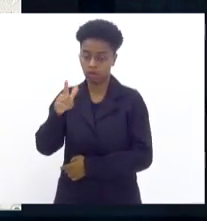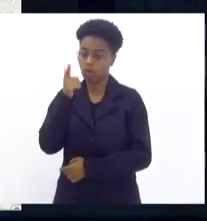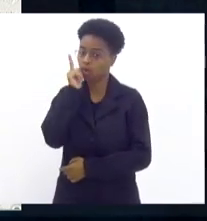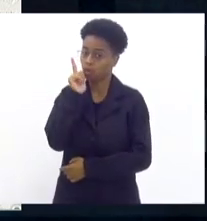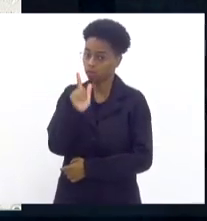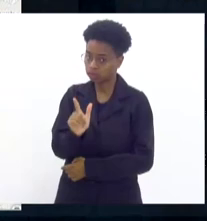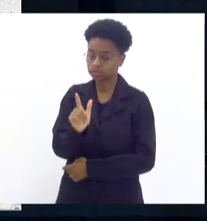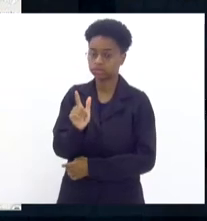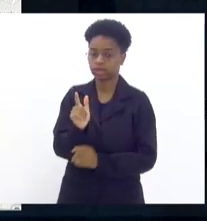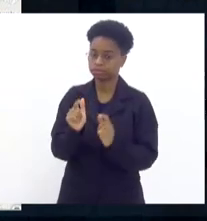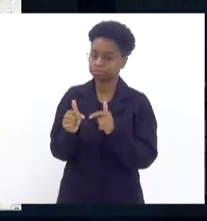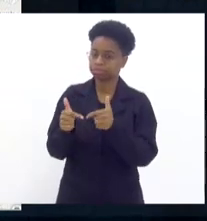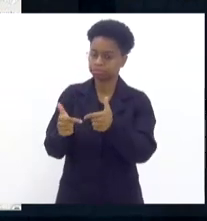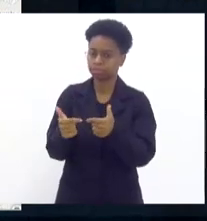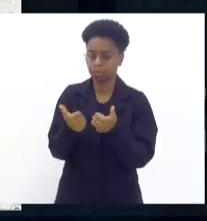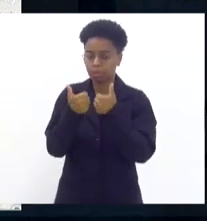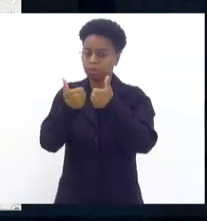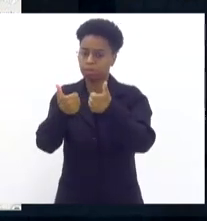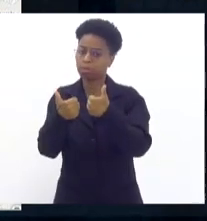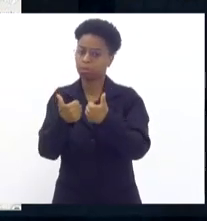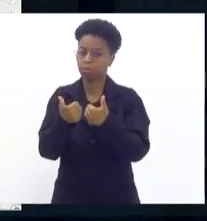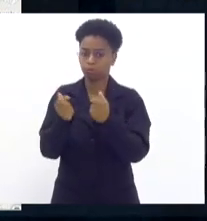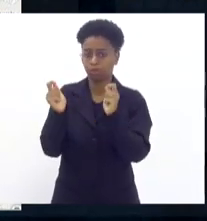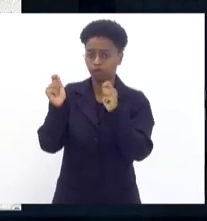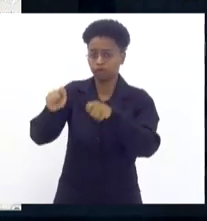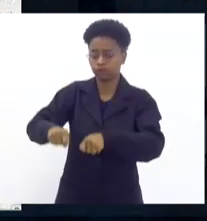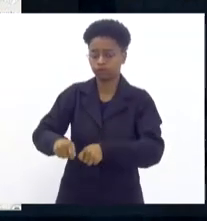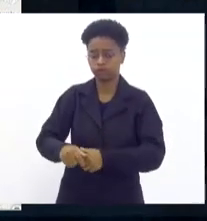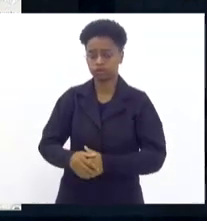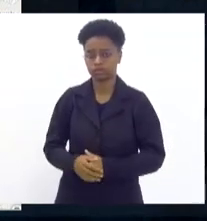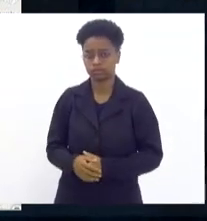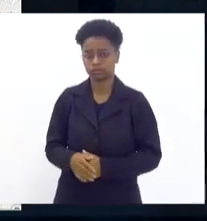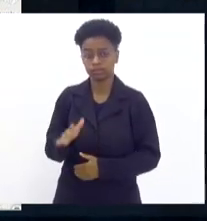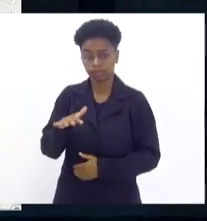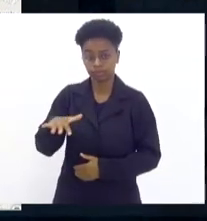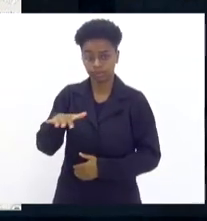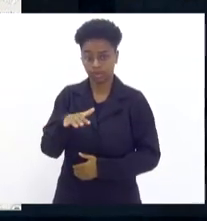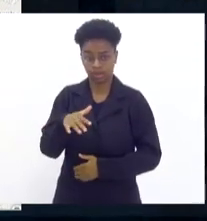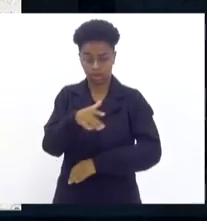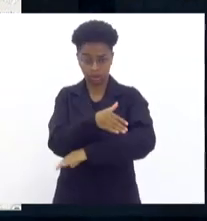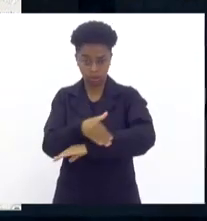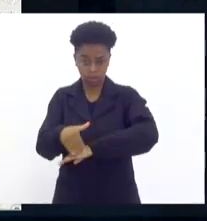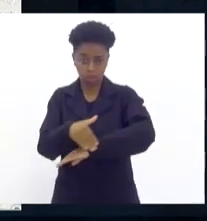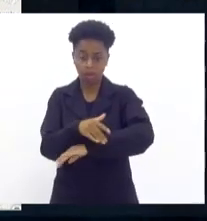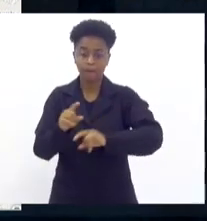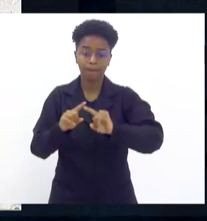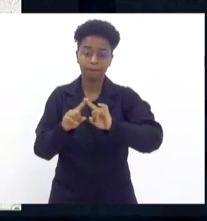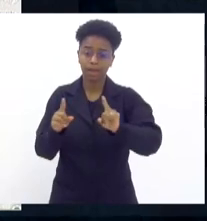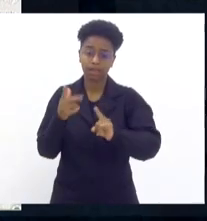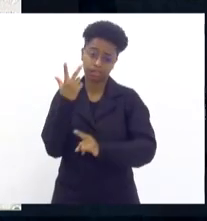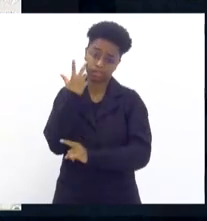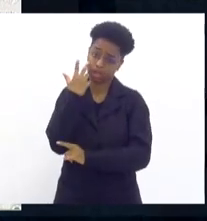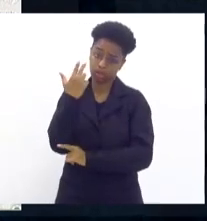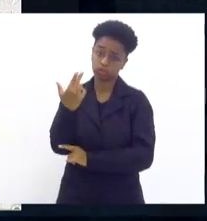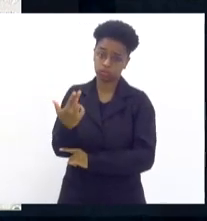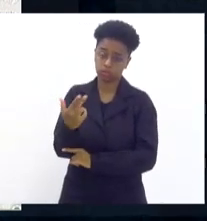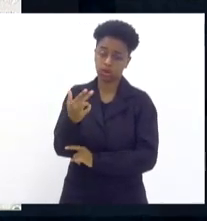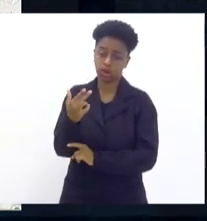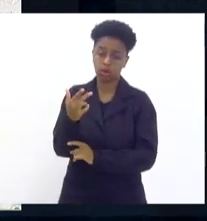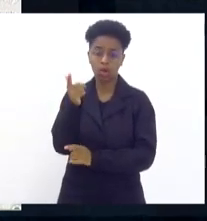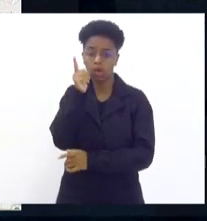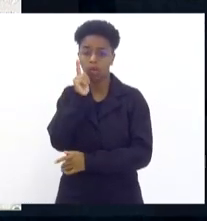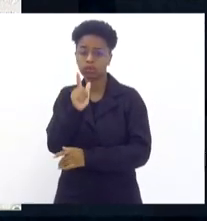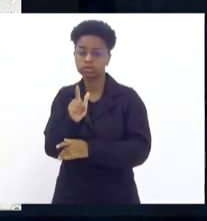eficiente, eficaz das vias, não é incomum eles conseguirem